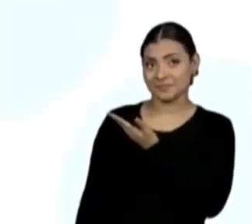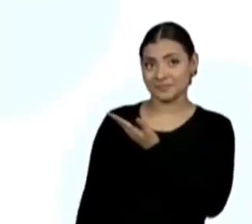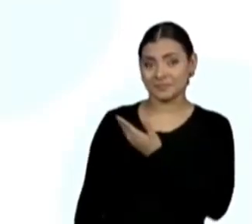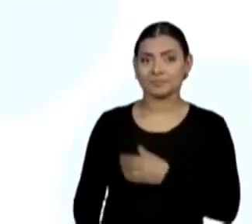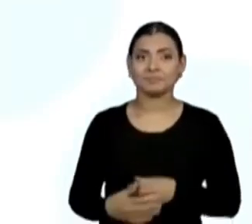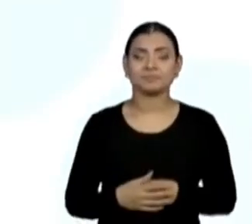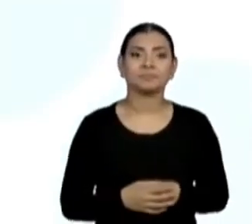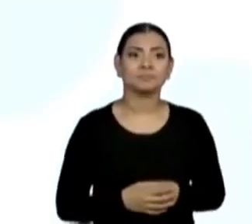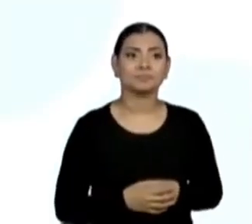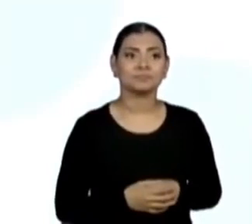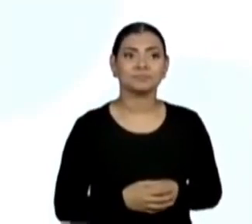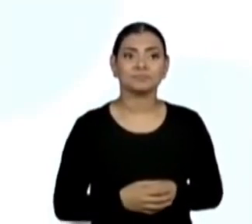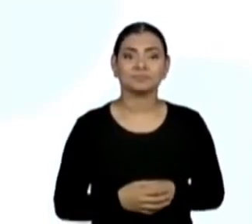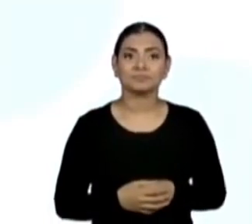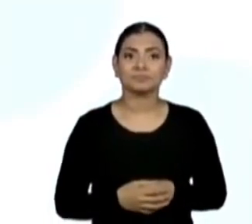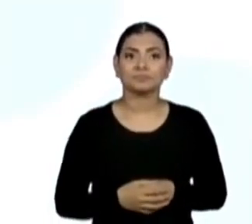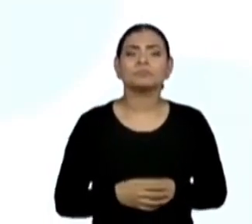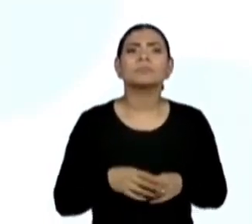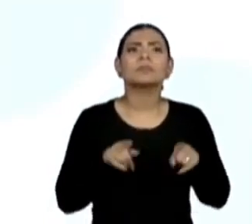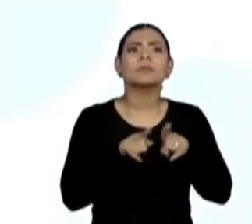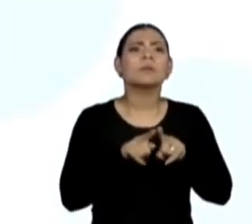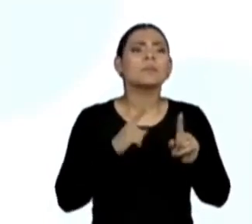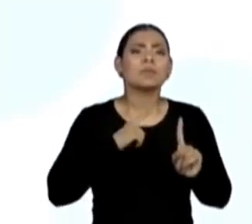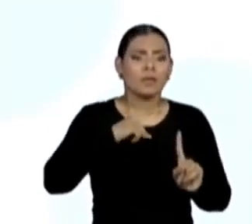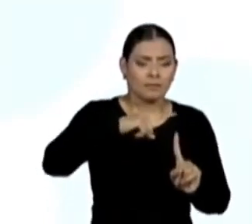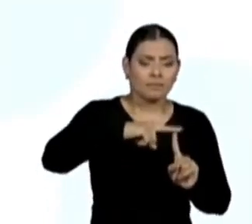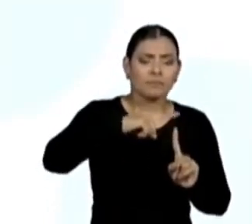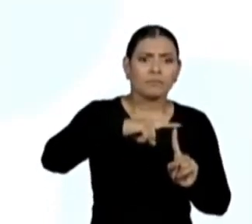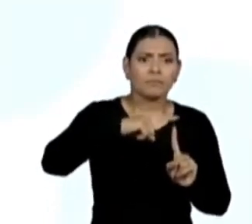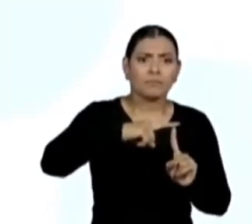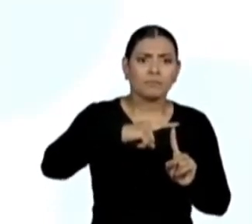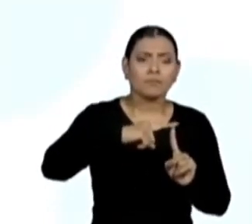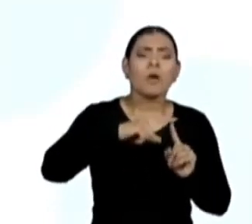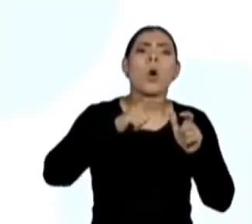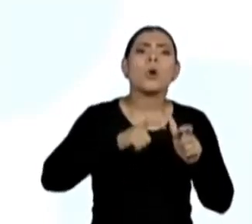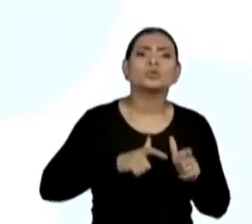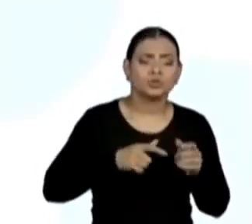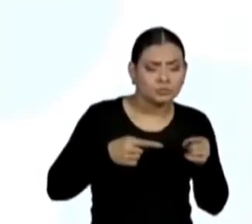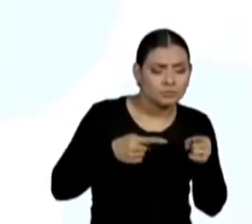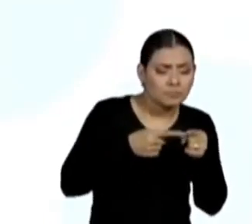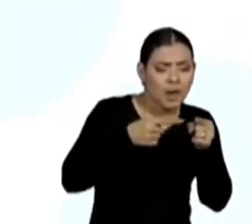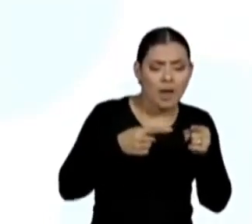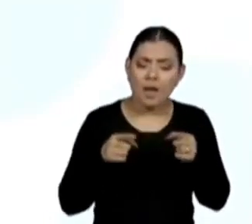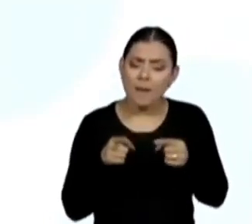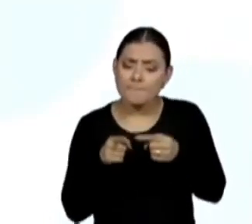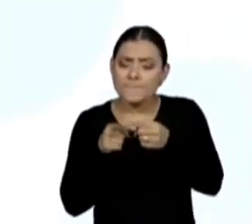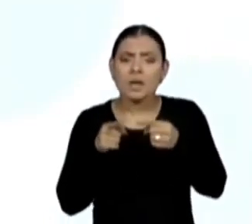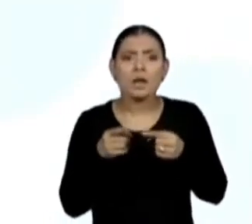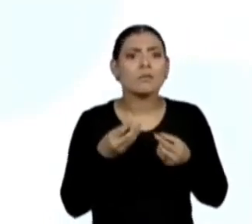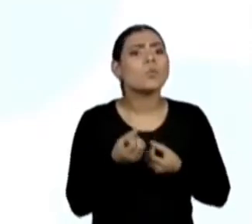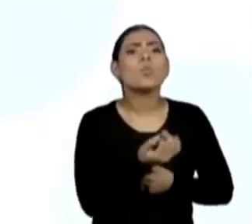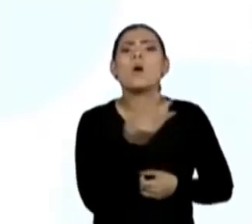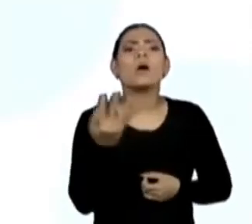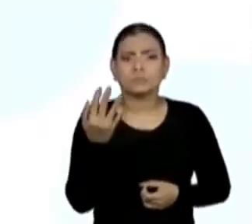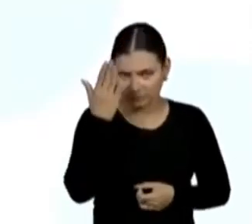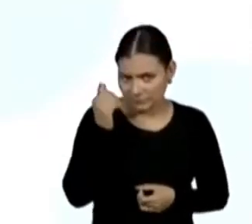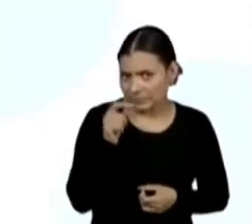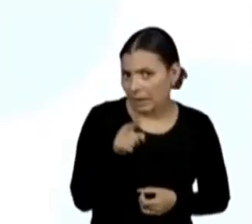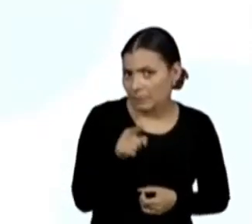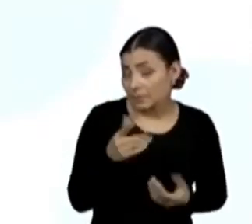E então, o número de vértices do polígono no pentágono. Vamos contar os vértices?